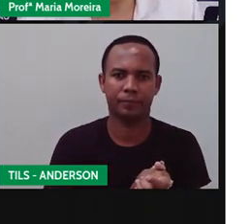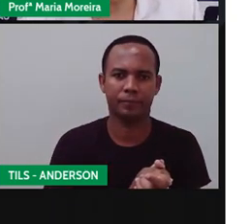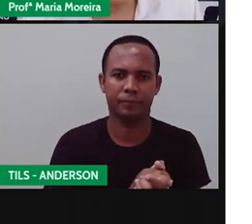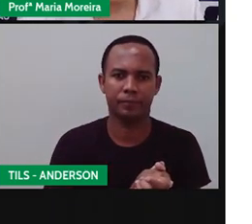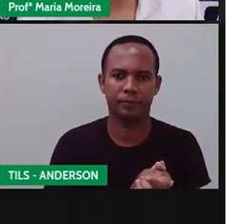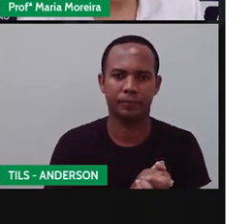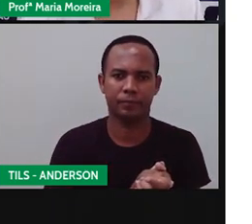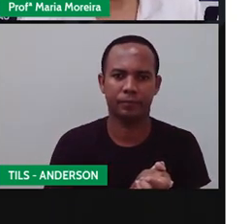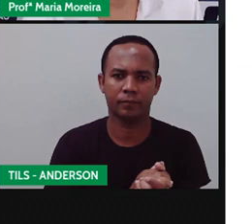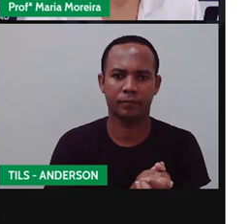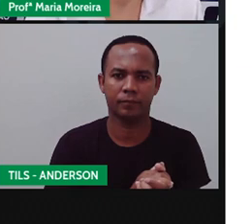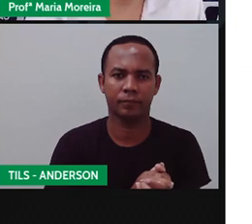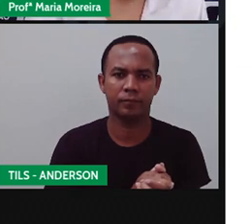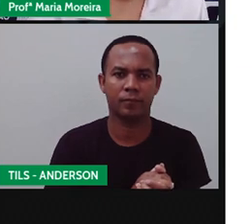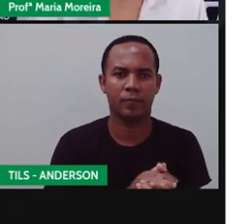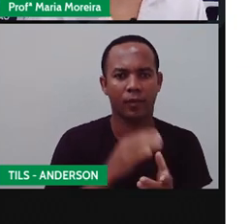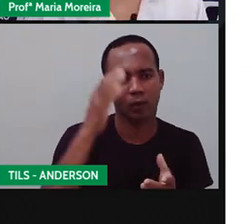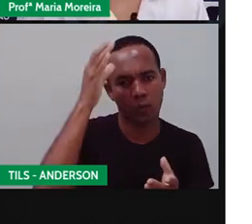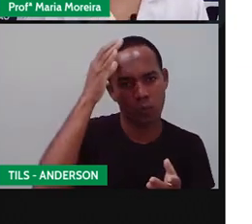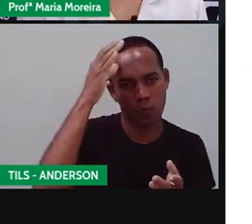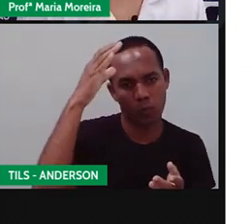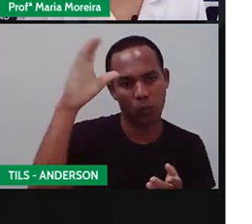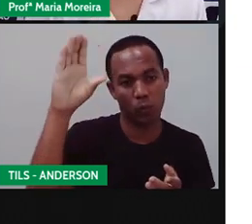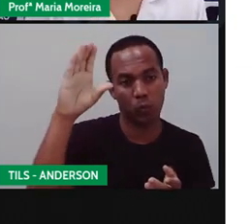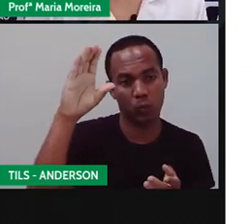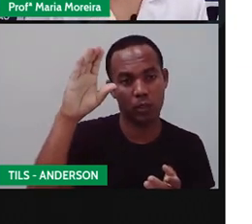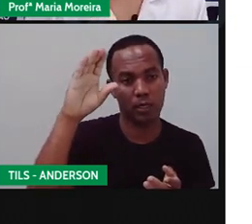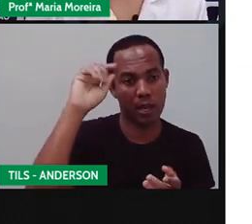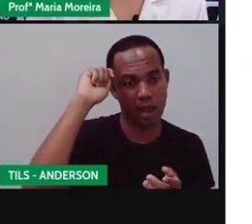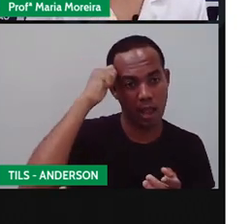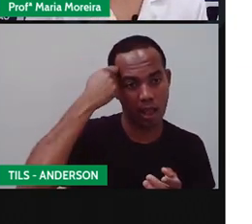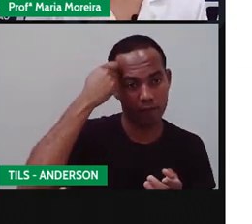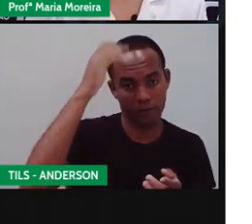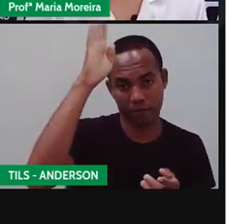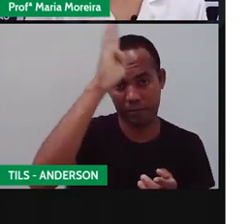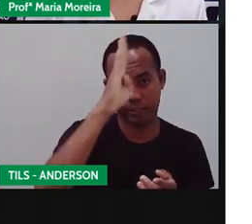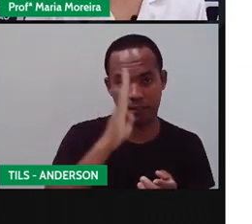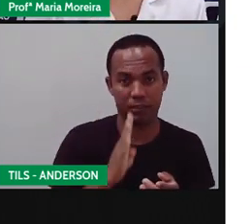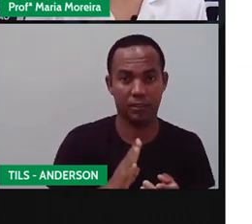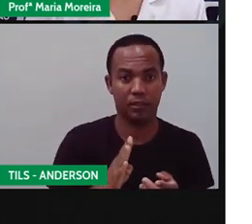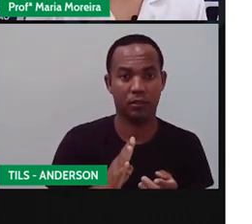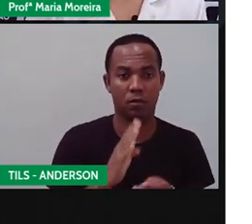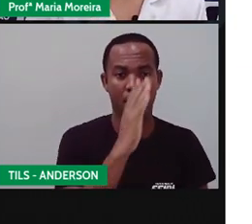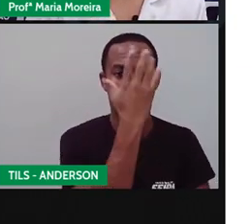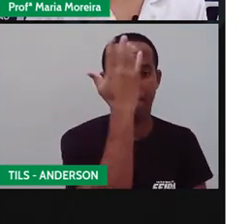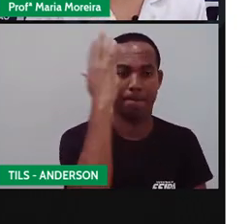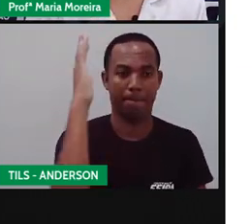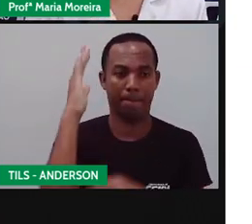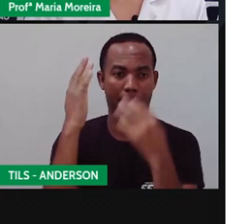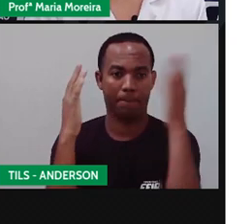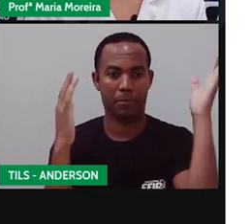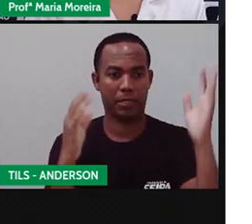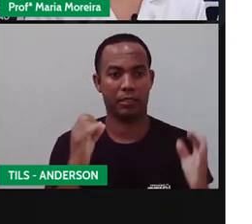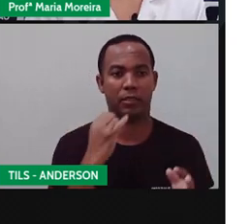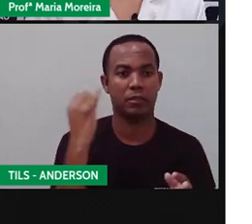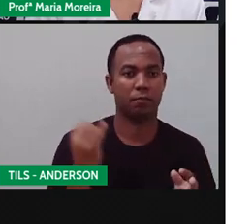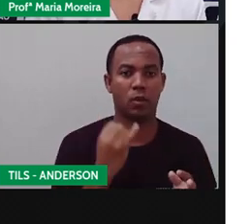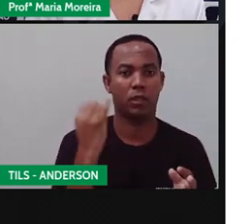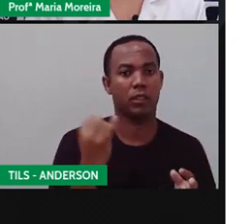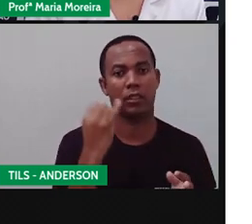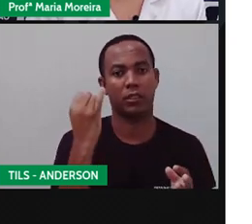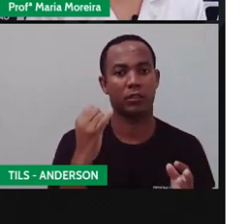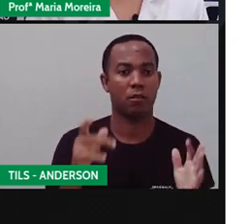Bom, na cultura afro-brasileira, todas as plantas, elas são sagradas, pois são